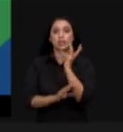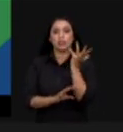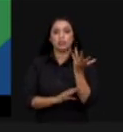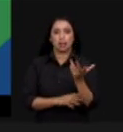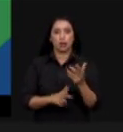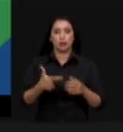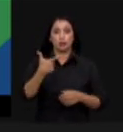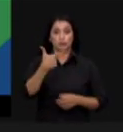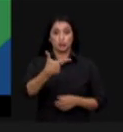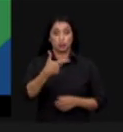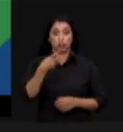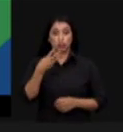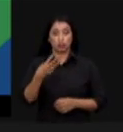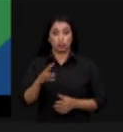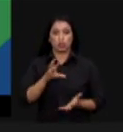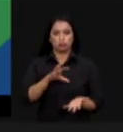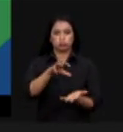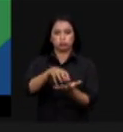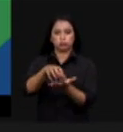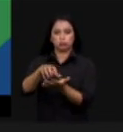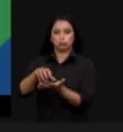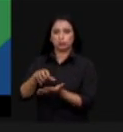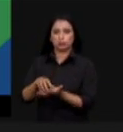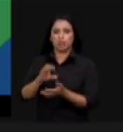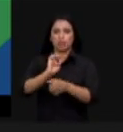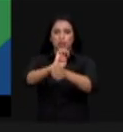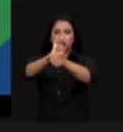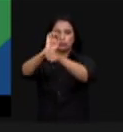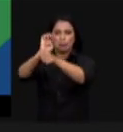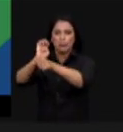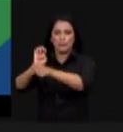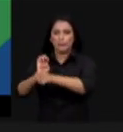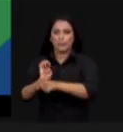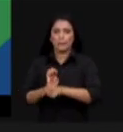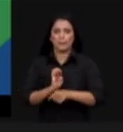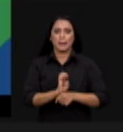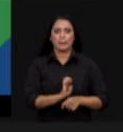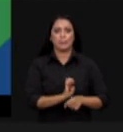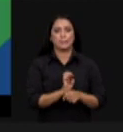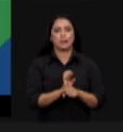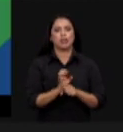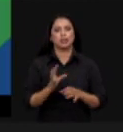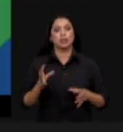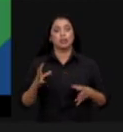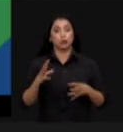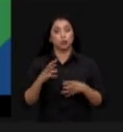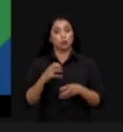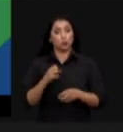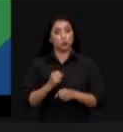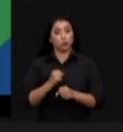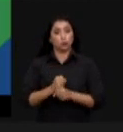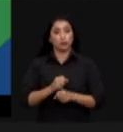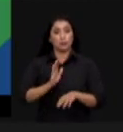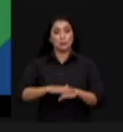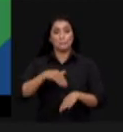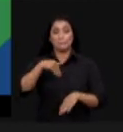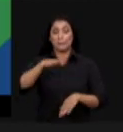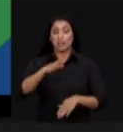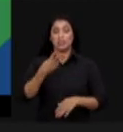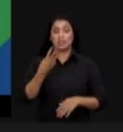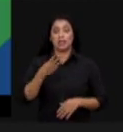23 entidades sediadas em diversos estados que juntas possuem mais de 3.500